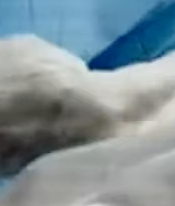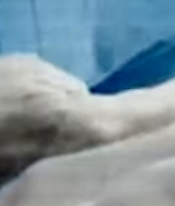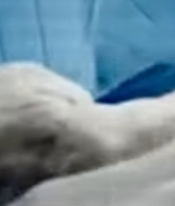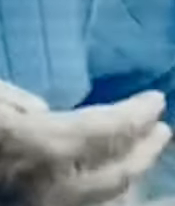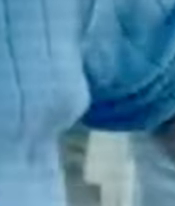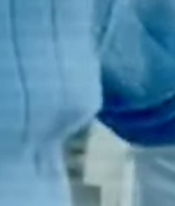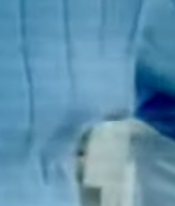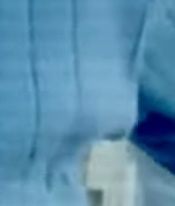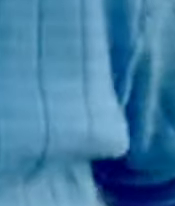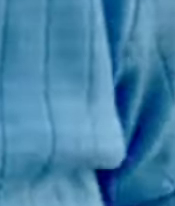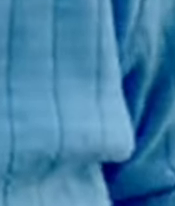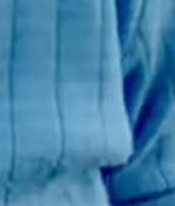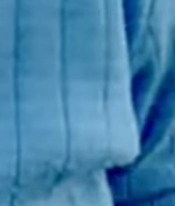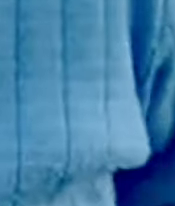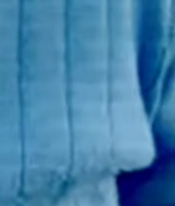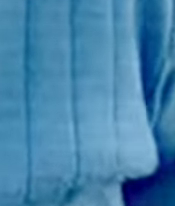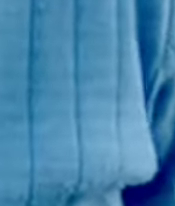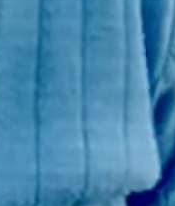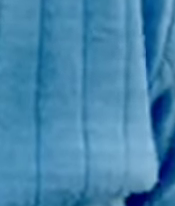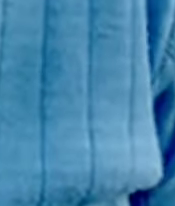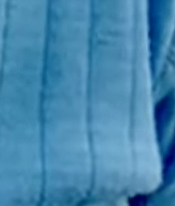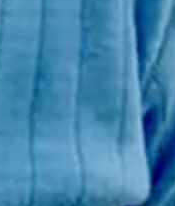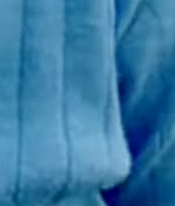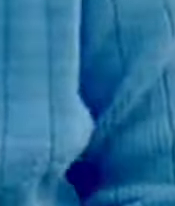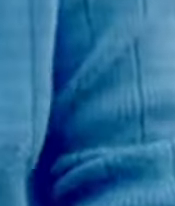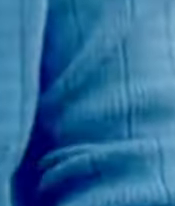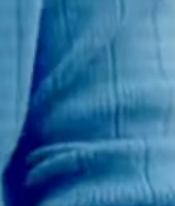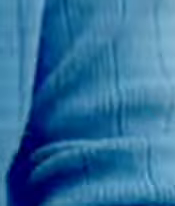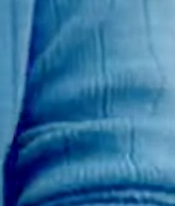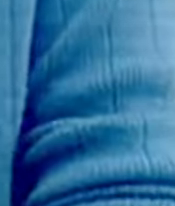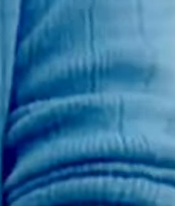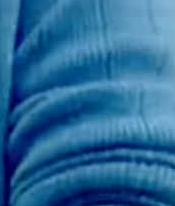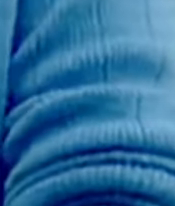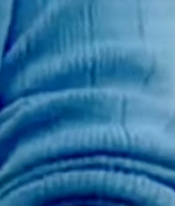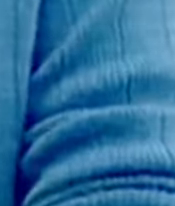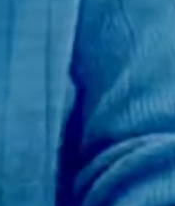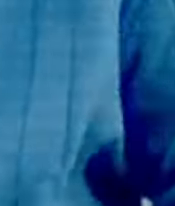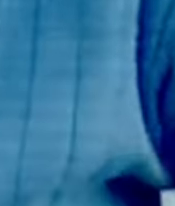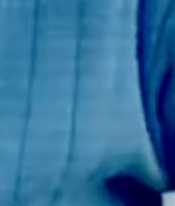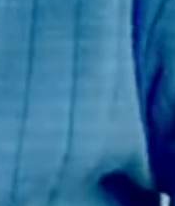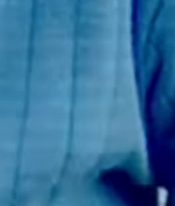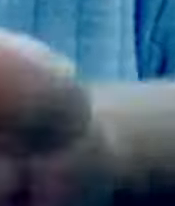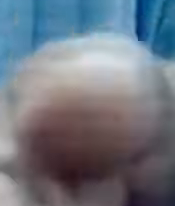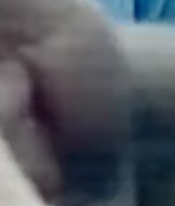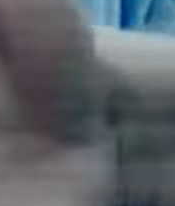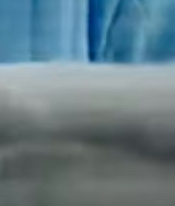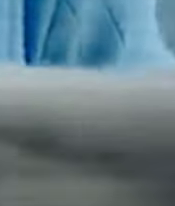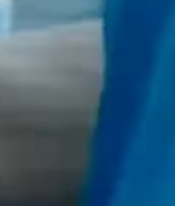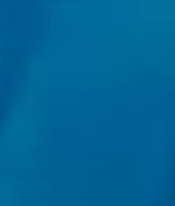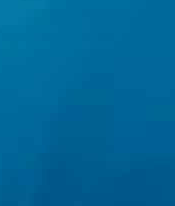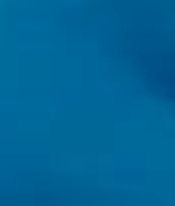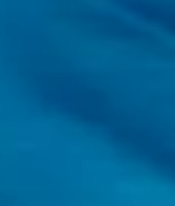mudou lá de casa, quem marca pra nós, que nós não sabe? É um absurdo se a gente não... Não marca lá se a gente for... Tem de marcar pelo